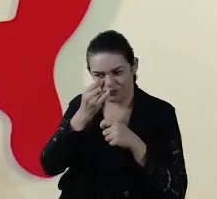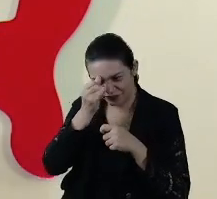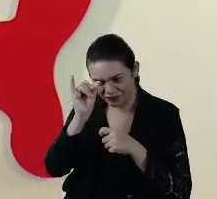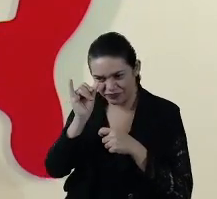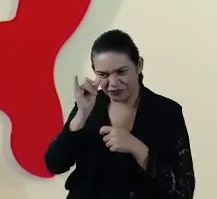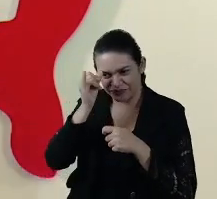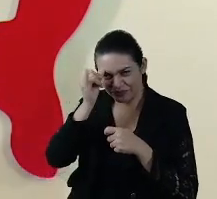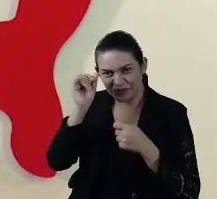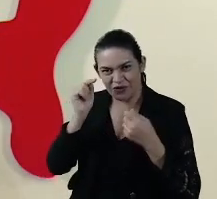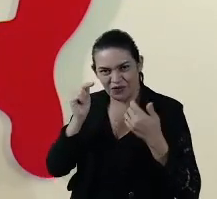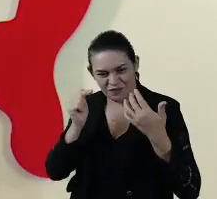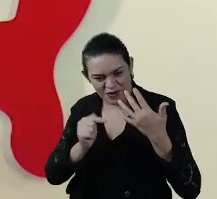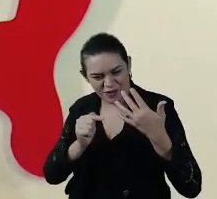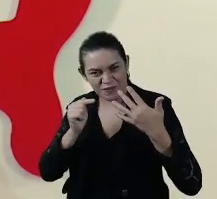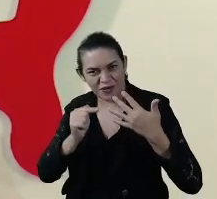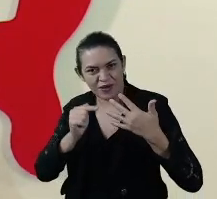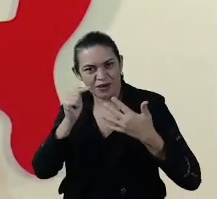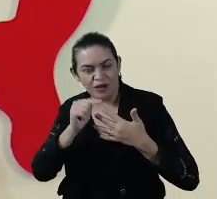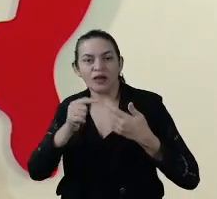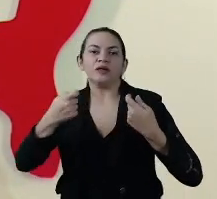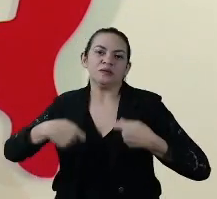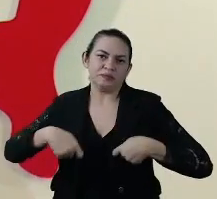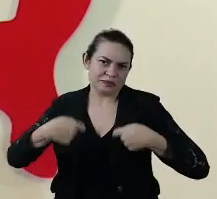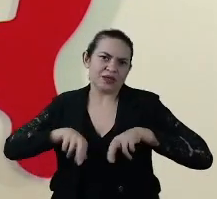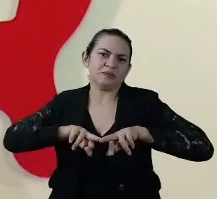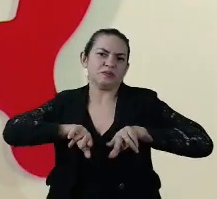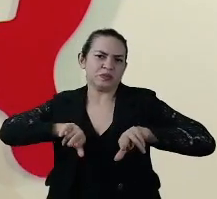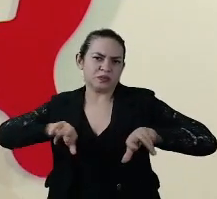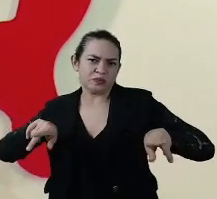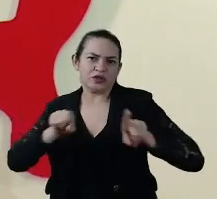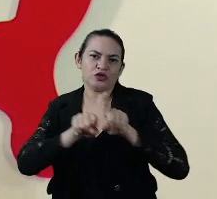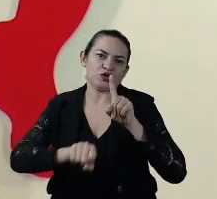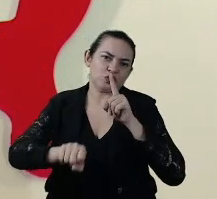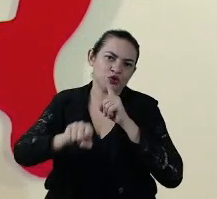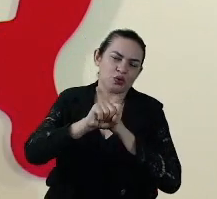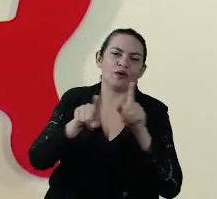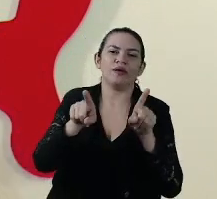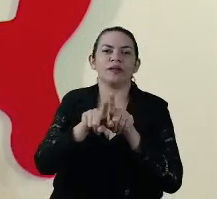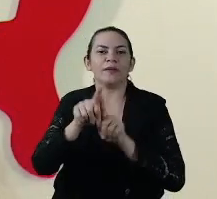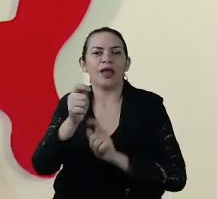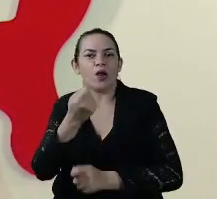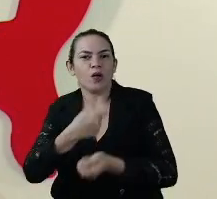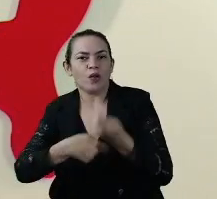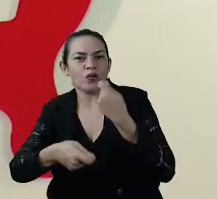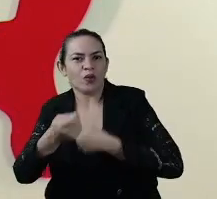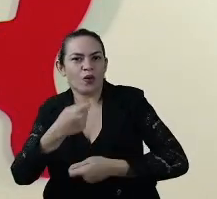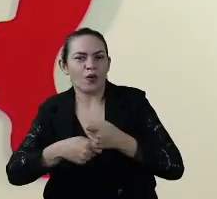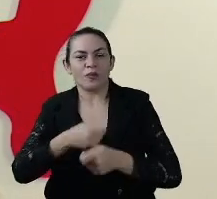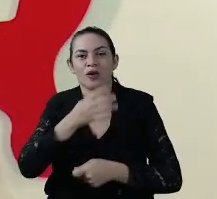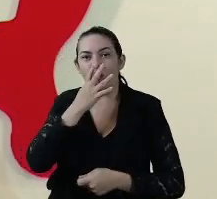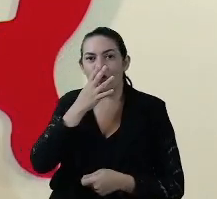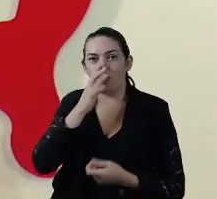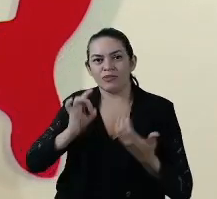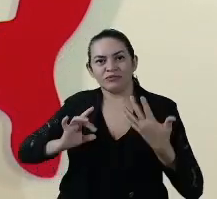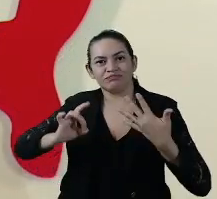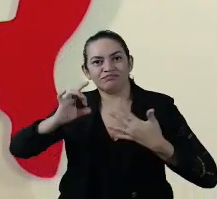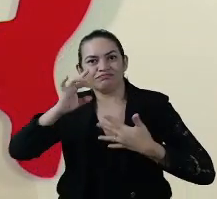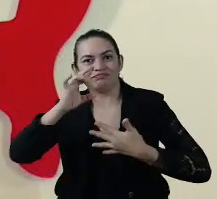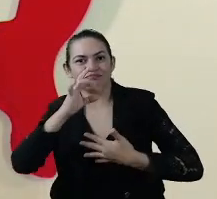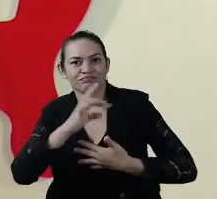E há uma série de necessidades sociais e econômicas que também devem e são observadas por nós.